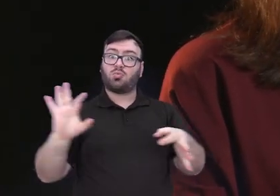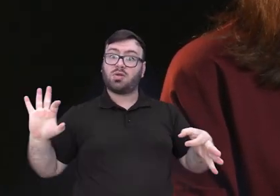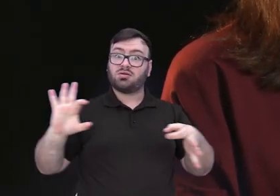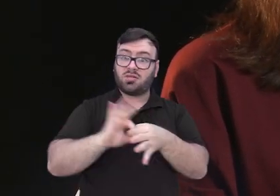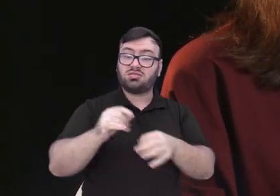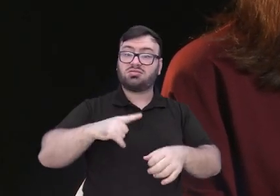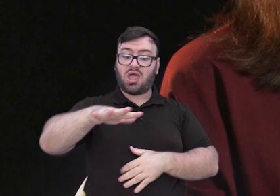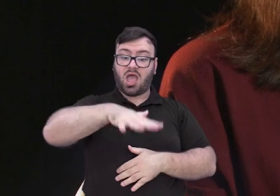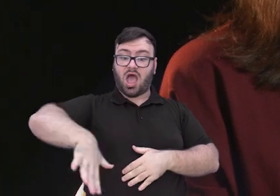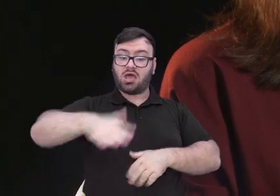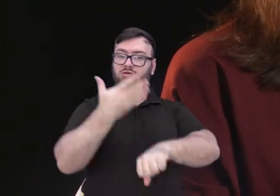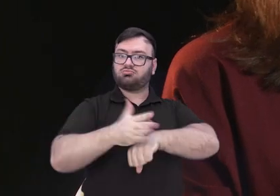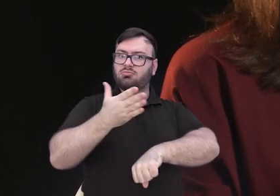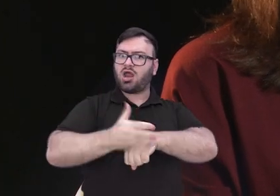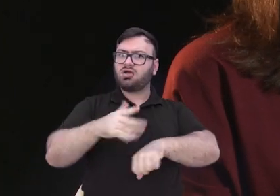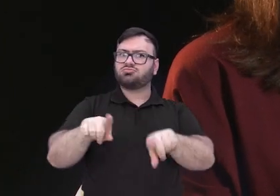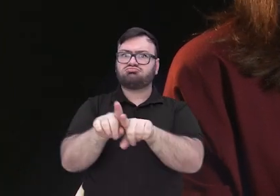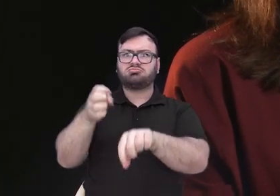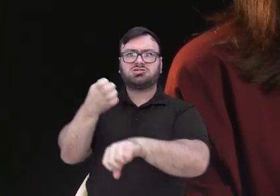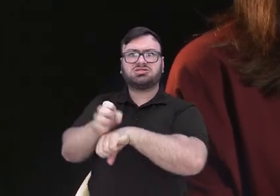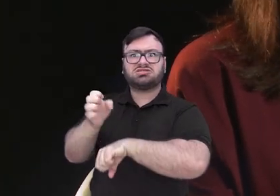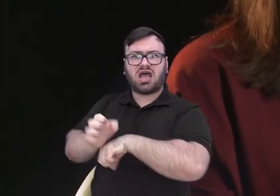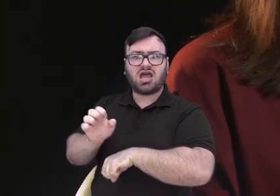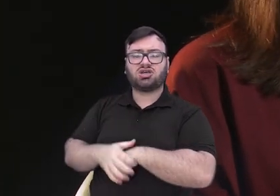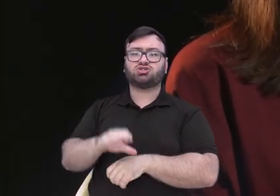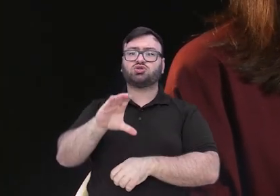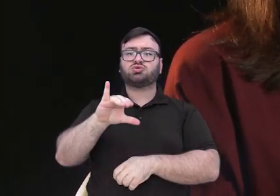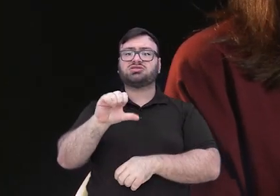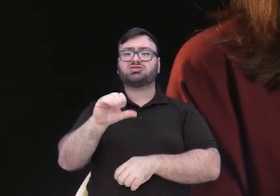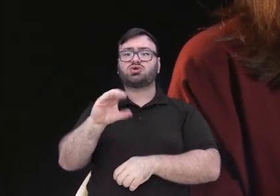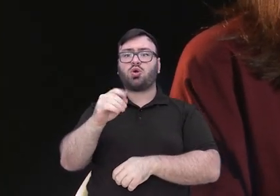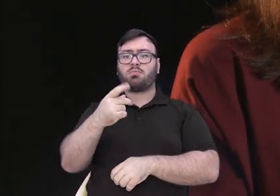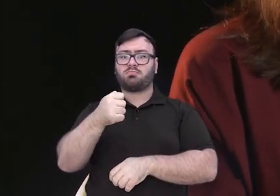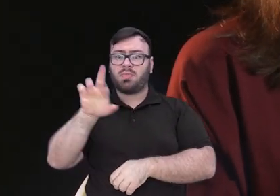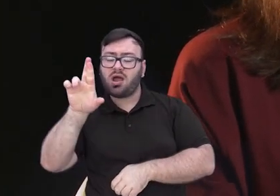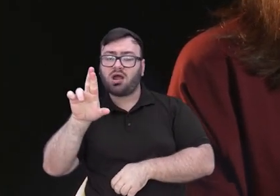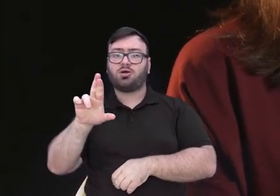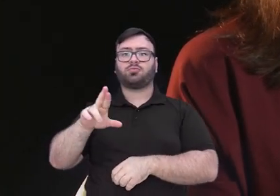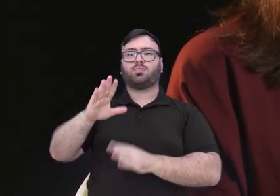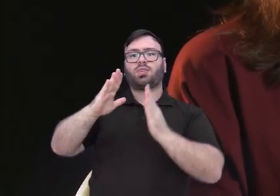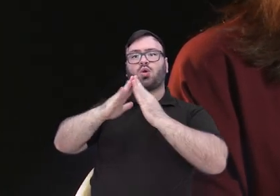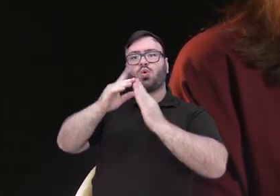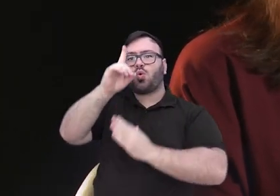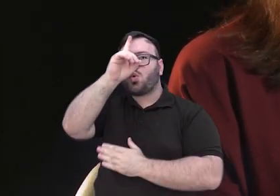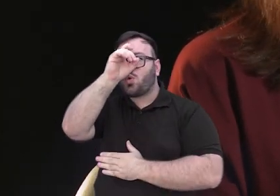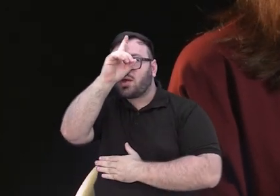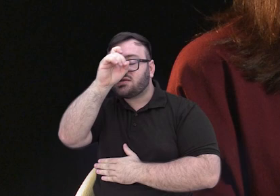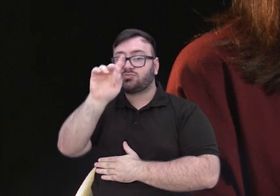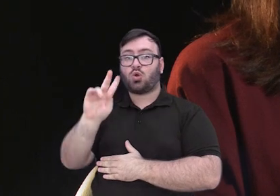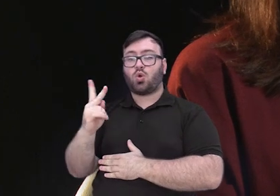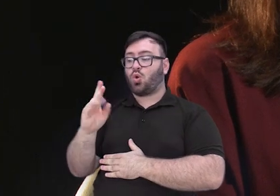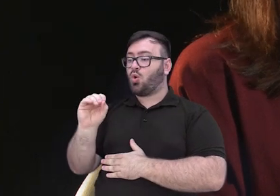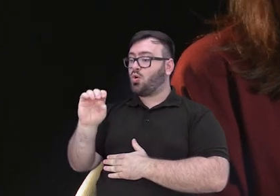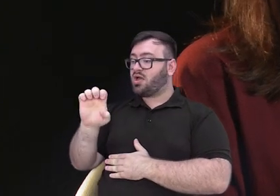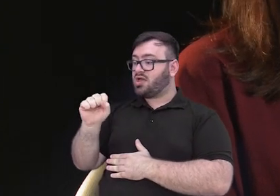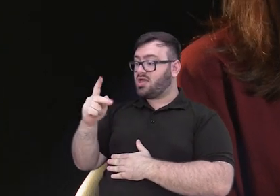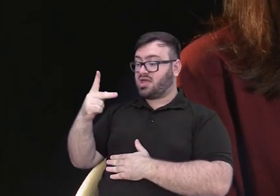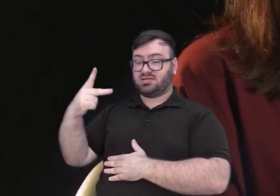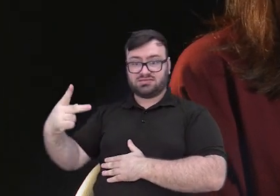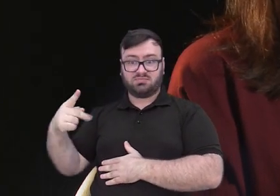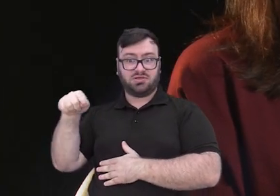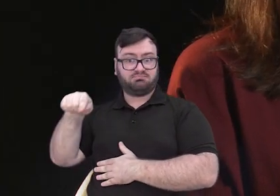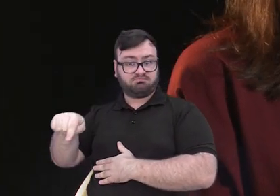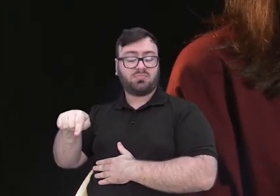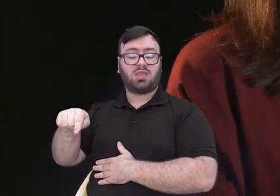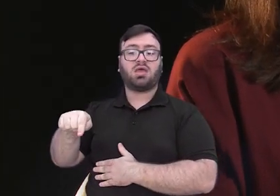prática, campo de estágio para os nossos alunos. O CISCOPAR, o hospital, a UESP, a Associação Beneficente do